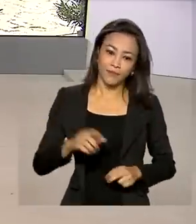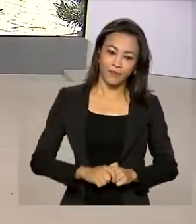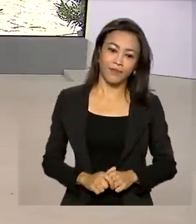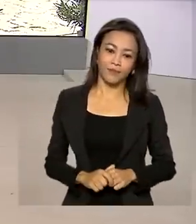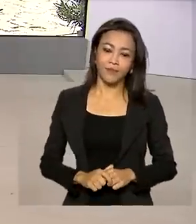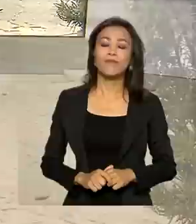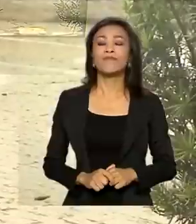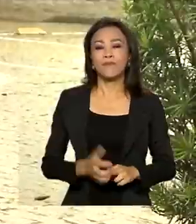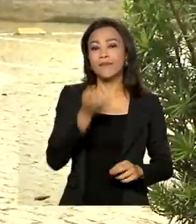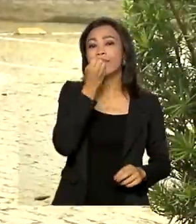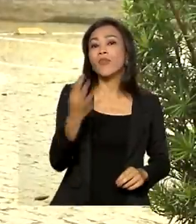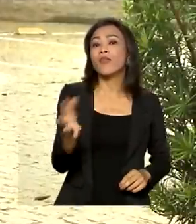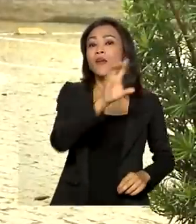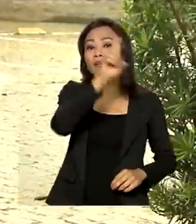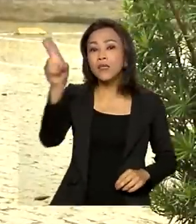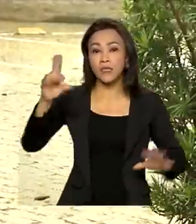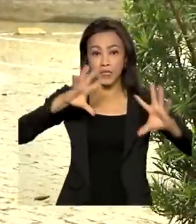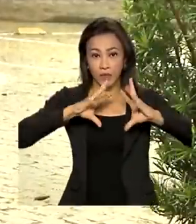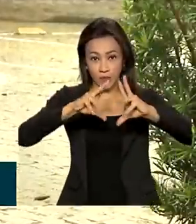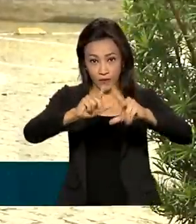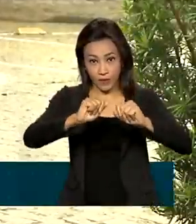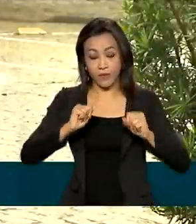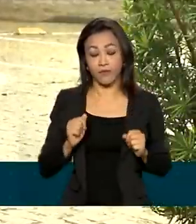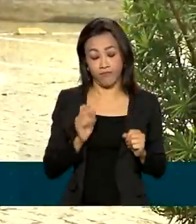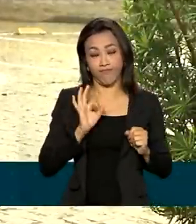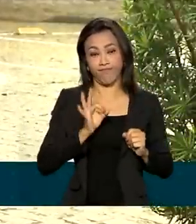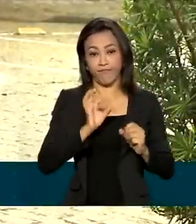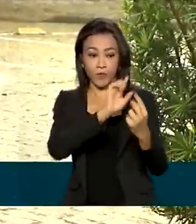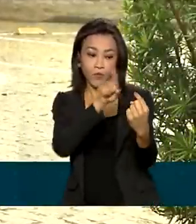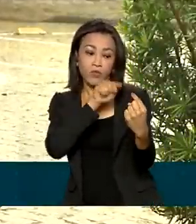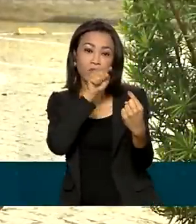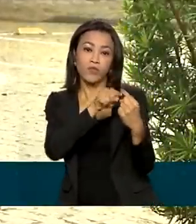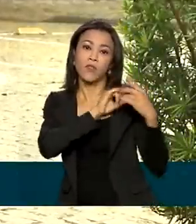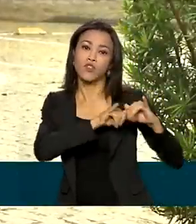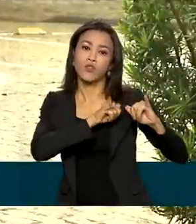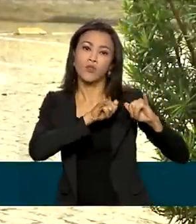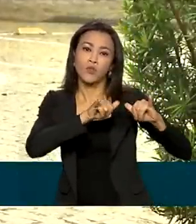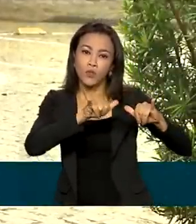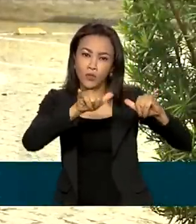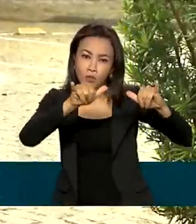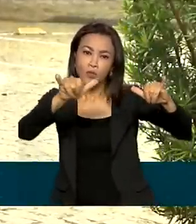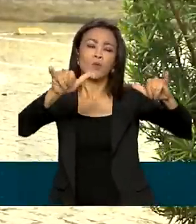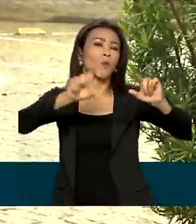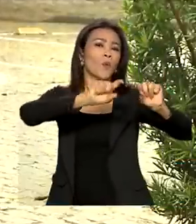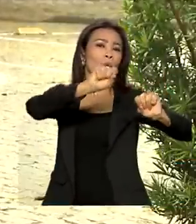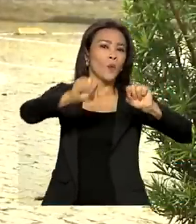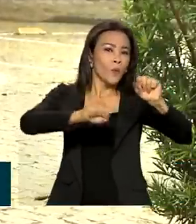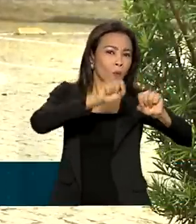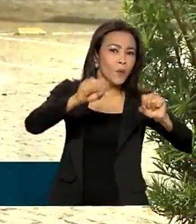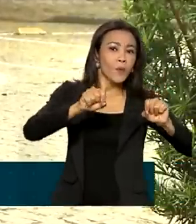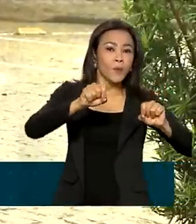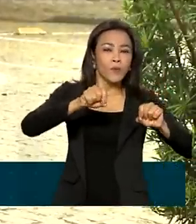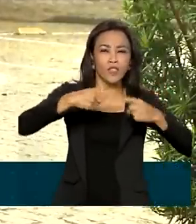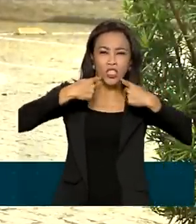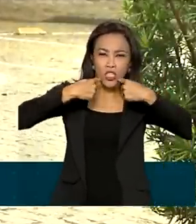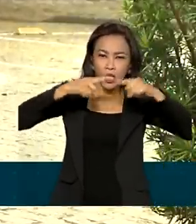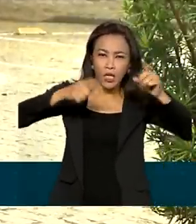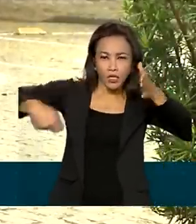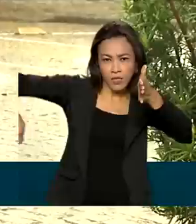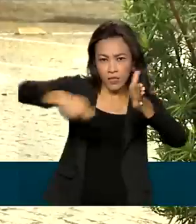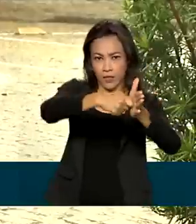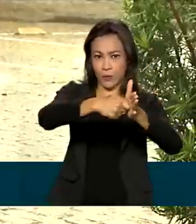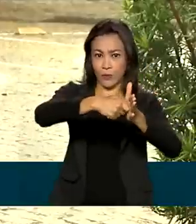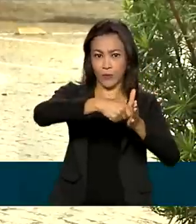Bom dia, Renata. Bom dia a todos. É isso mesmo. objetivo da campanha é promover a divulgação dos canais de denúncias e